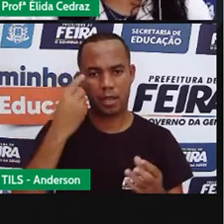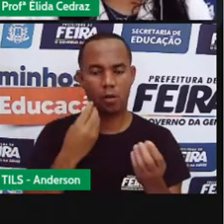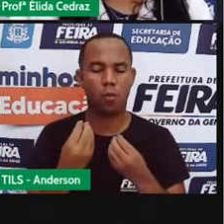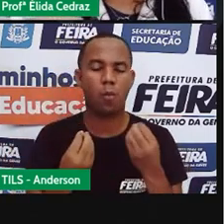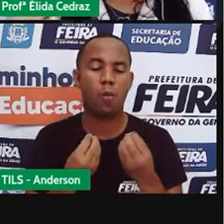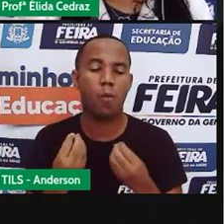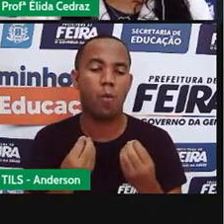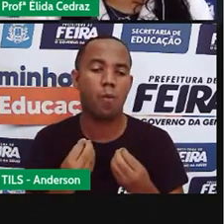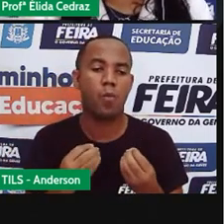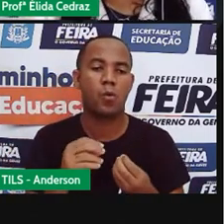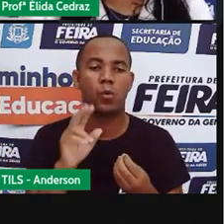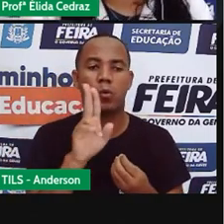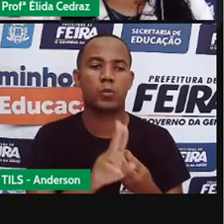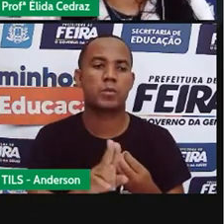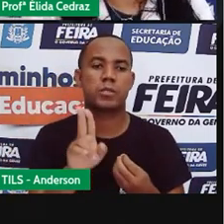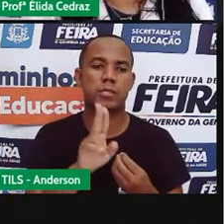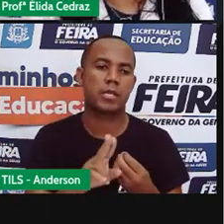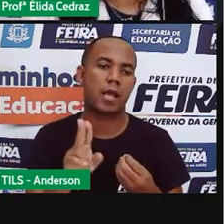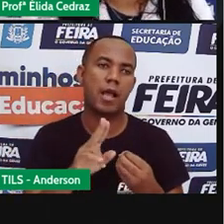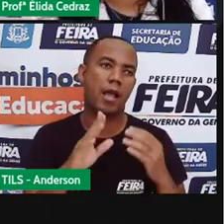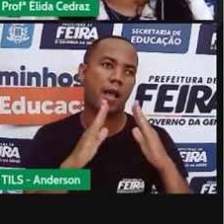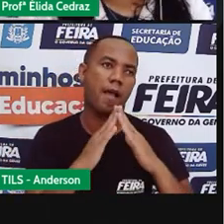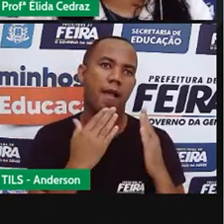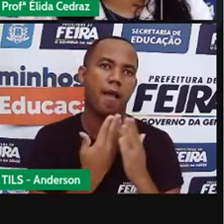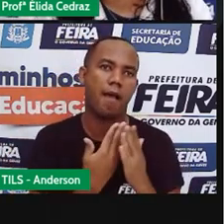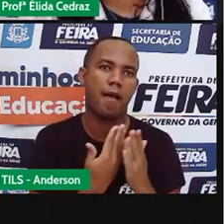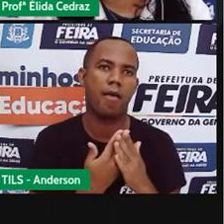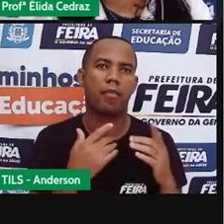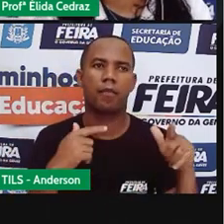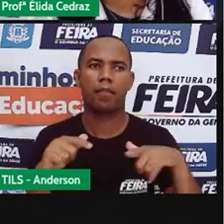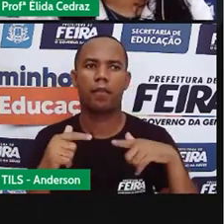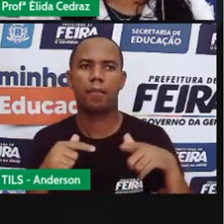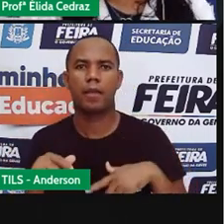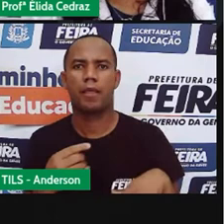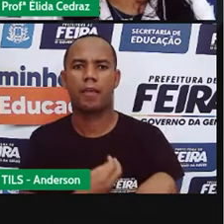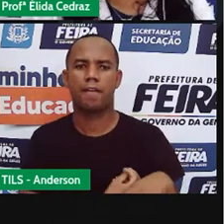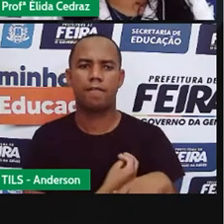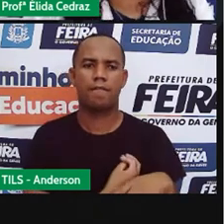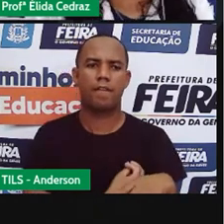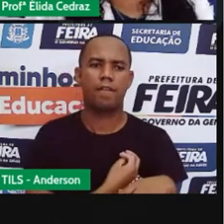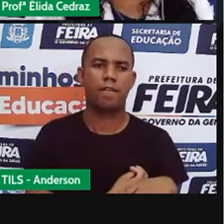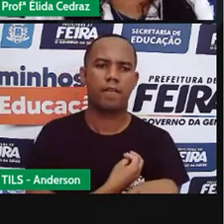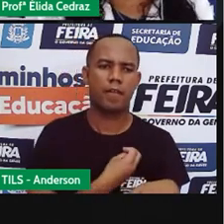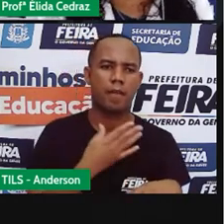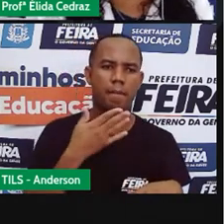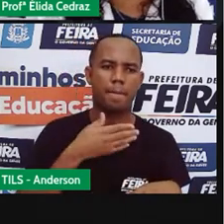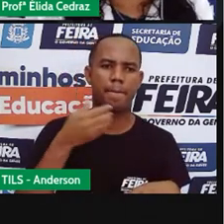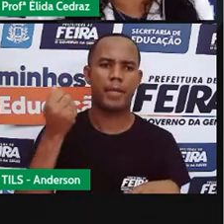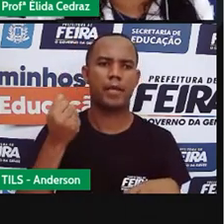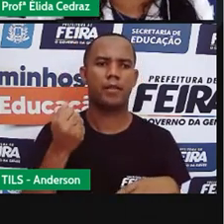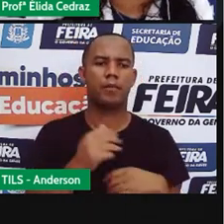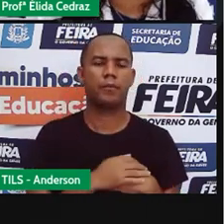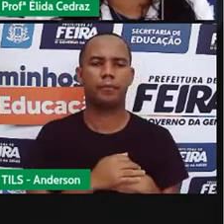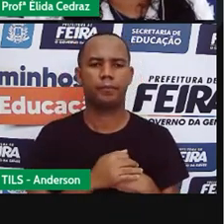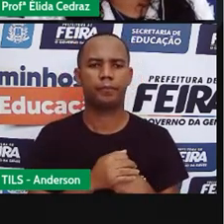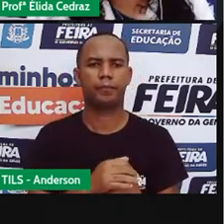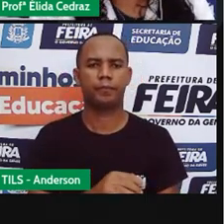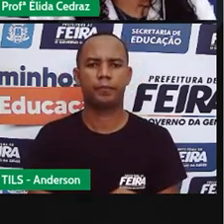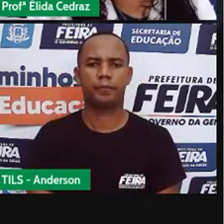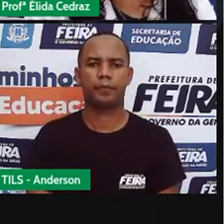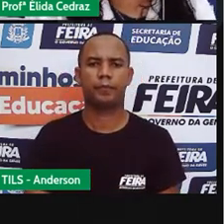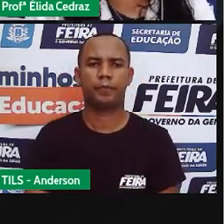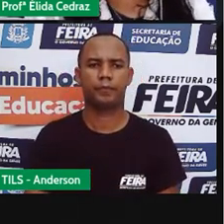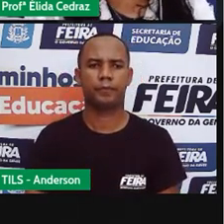de construir de trabalhar e de viver de uma forma uniosa com a natureza